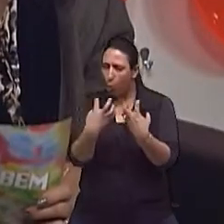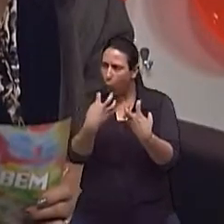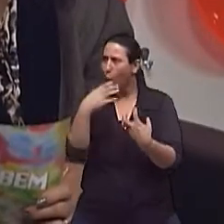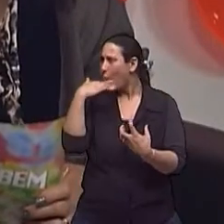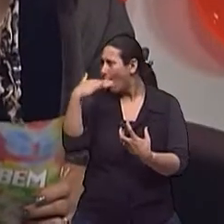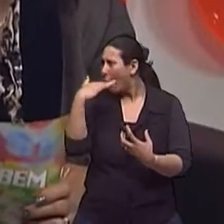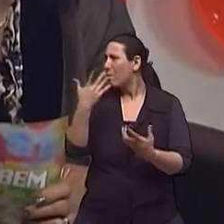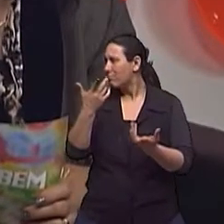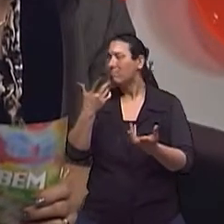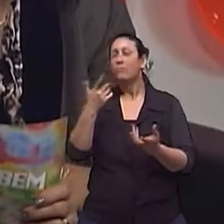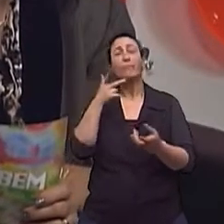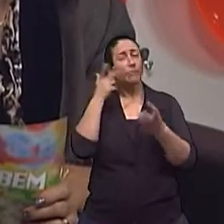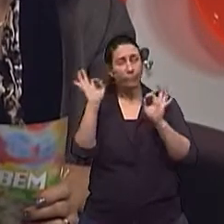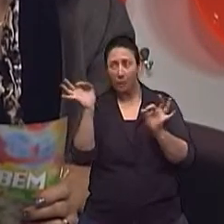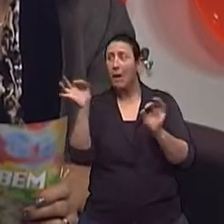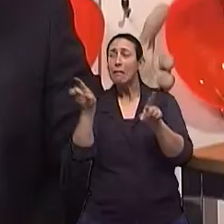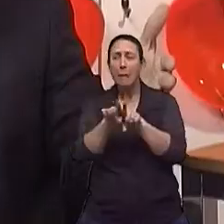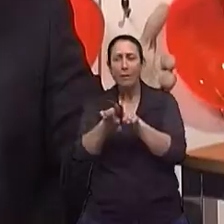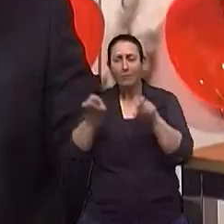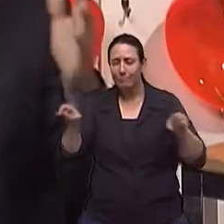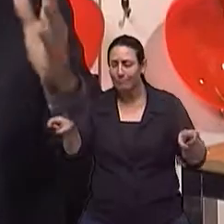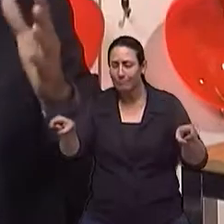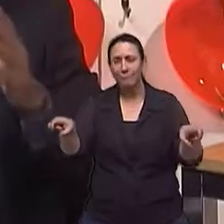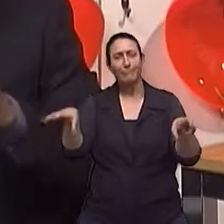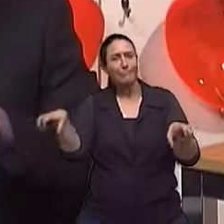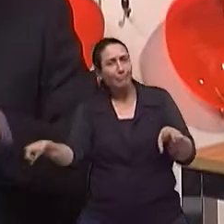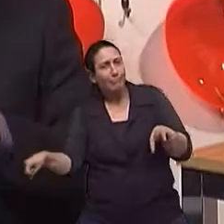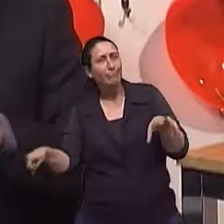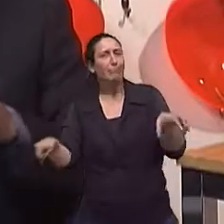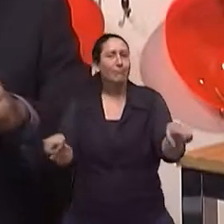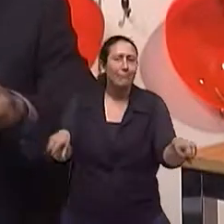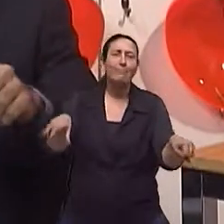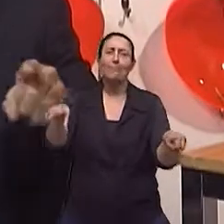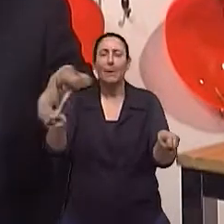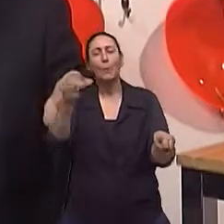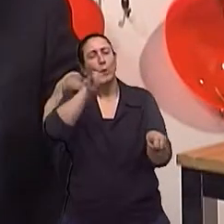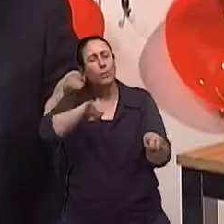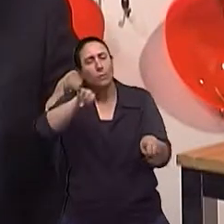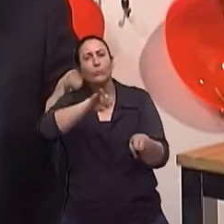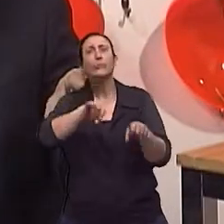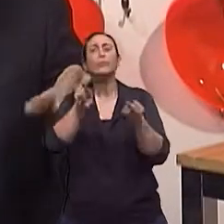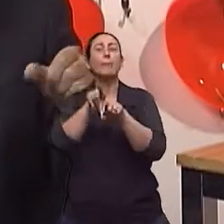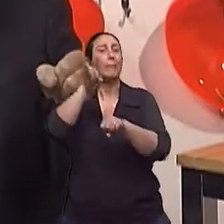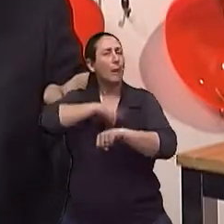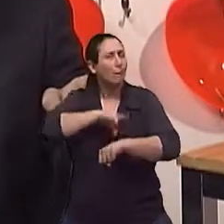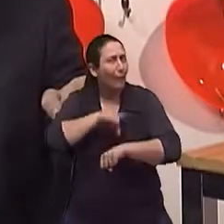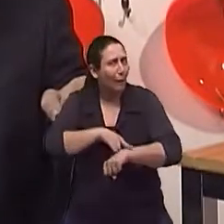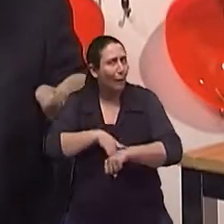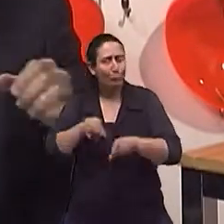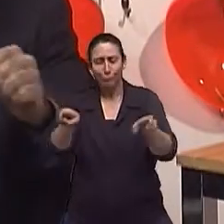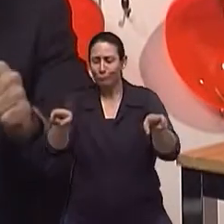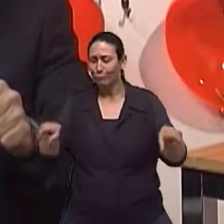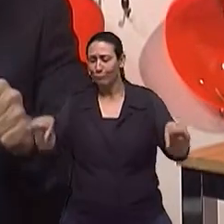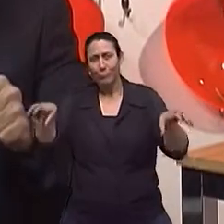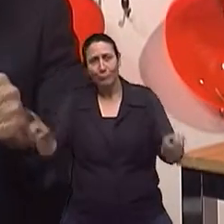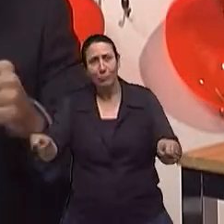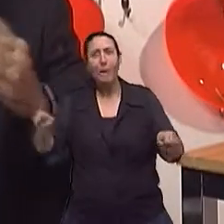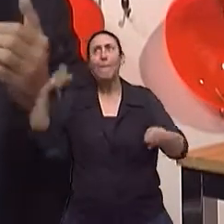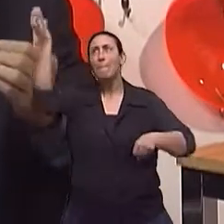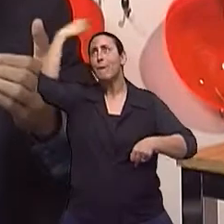tem que ter, Exatamente. Quando não pode eliminar. Os apoios laterais, então, os corrimões, né? Como foi demonstrado na SPAM, nos banheiros, né? As barras de apoio